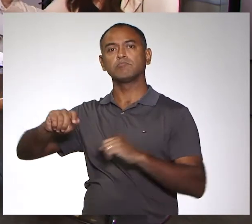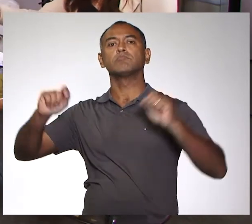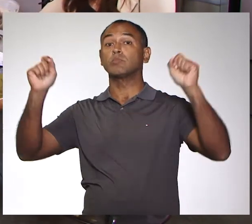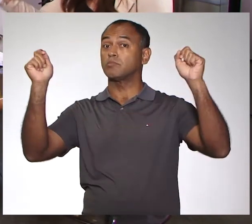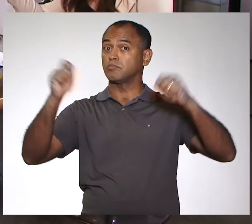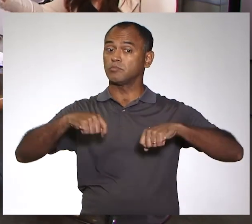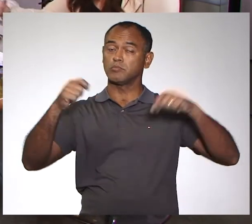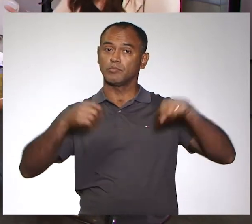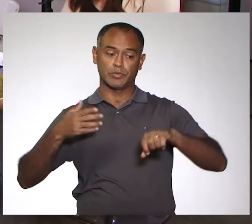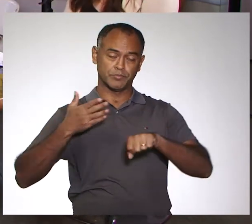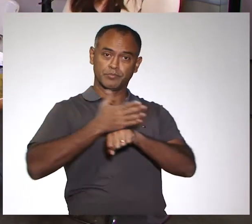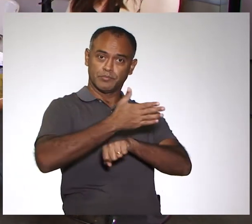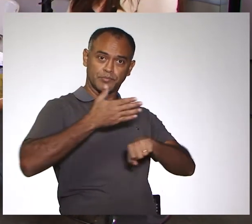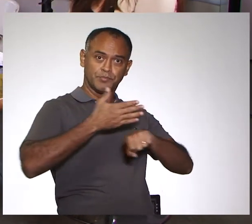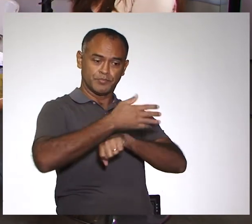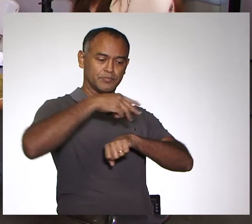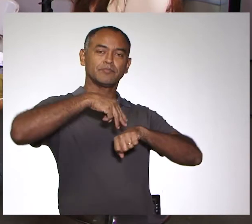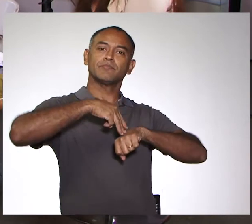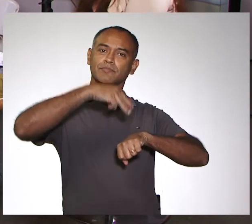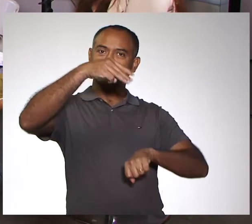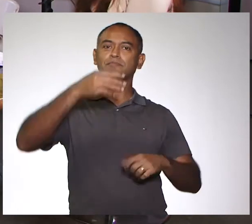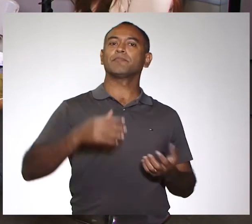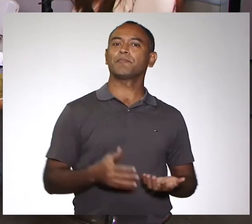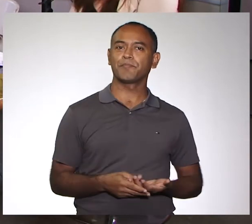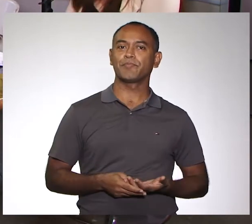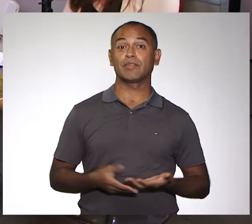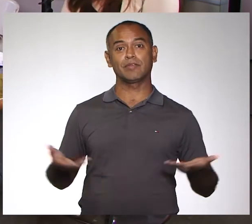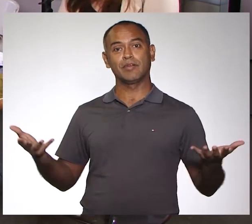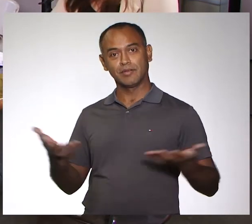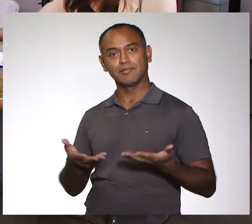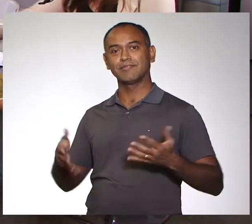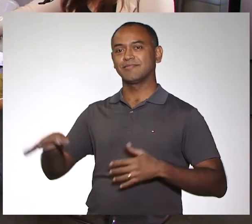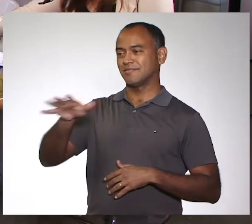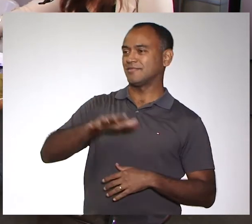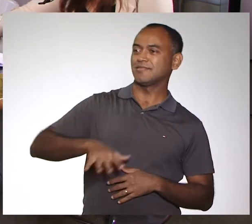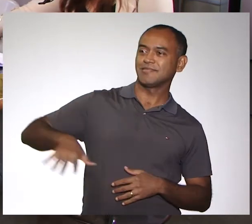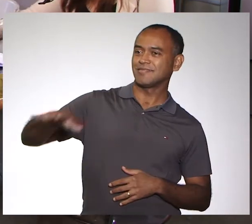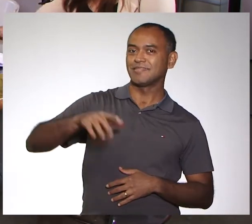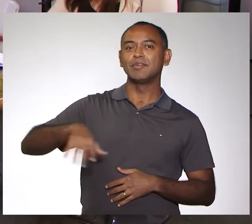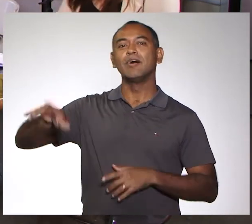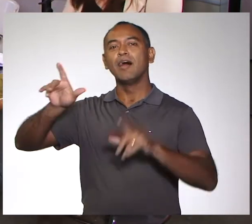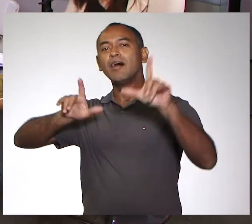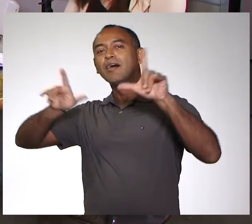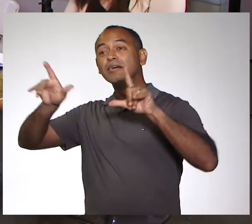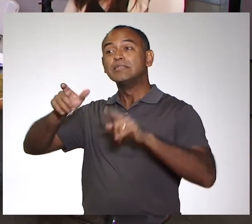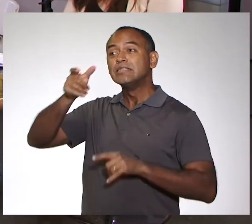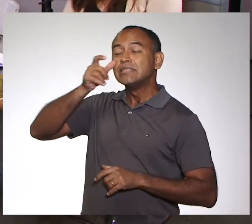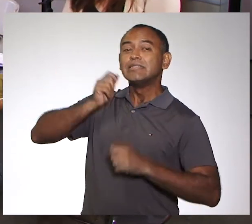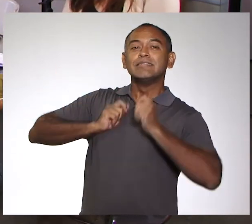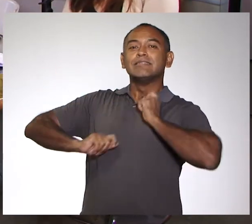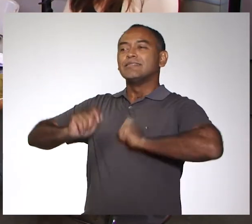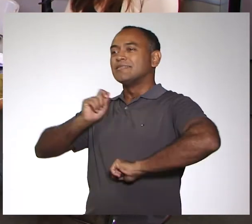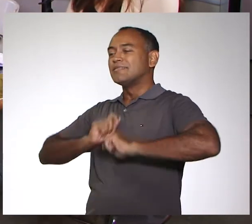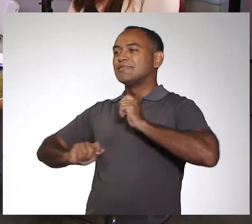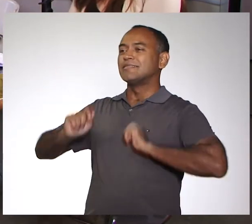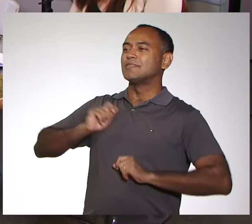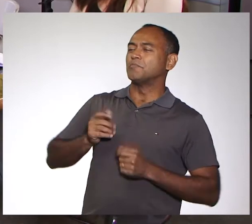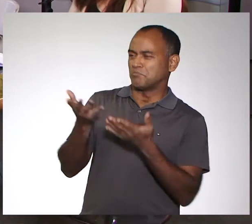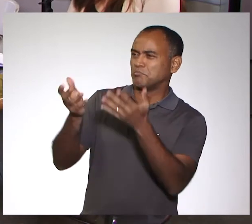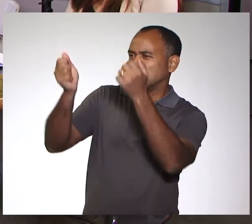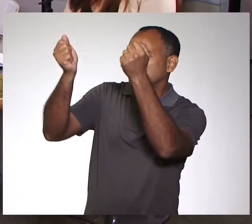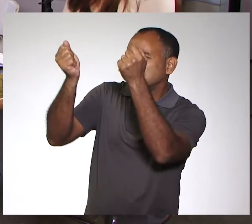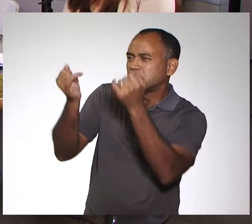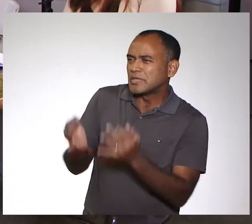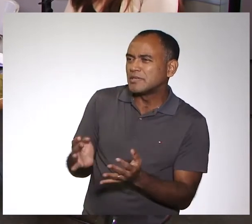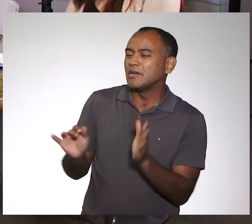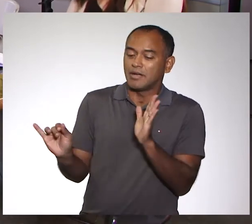que eles possam ingressar no nosso mestrado. E, agora que a gente já gerou essa expectativa no nosso ouvinte, no nosso telespectador, eu queria que